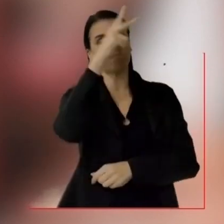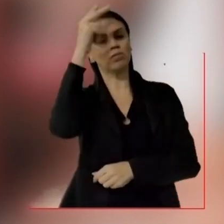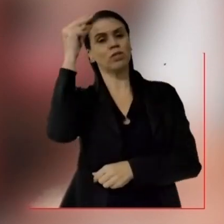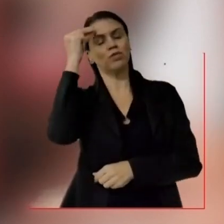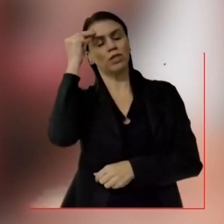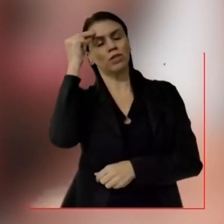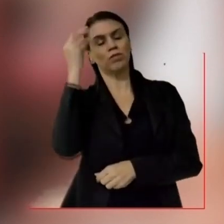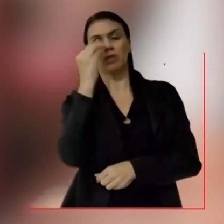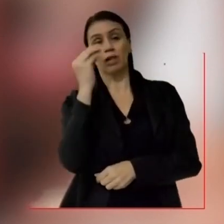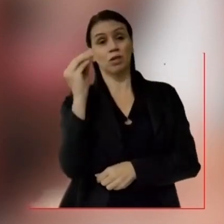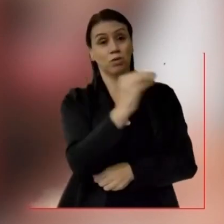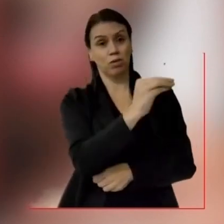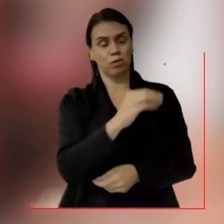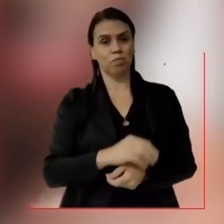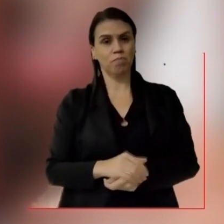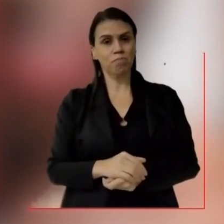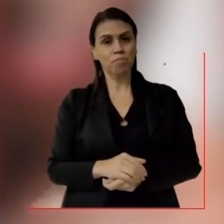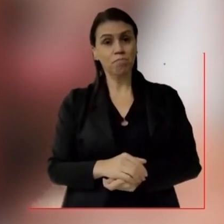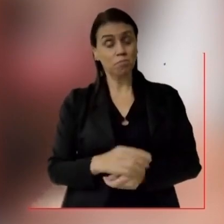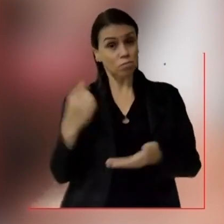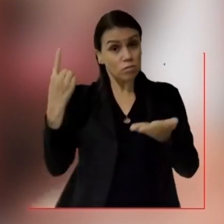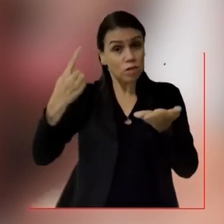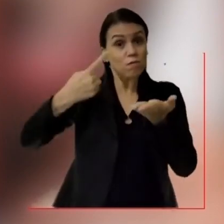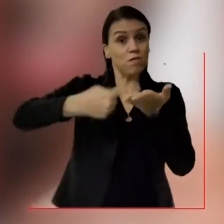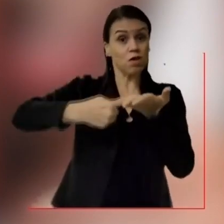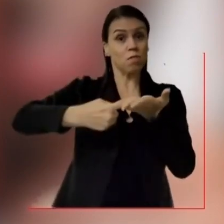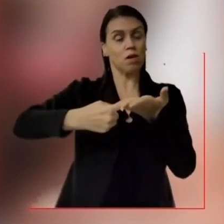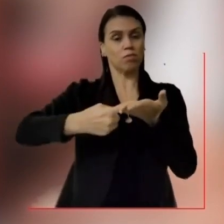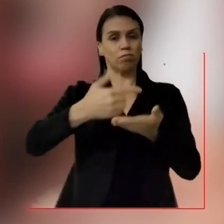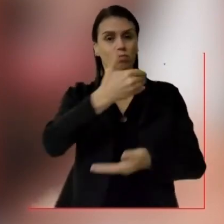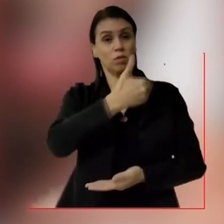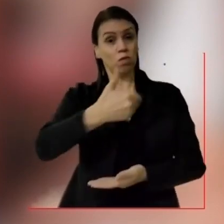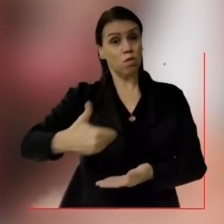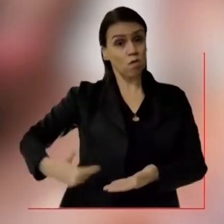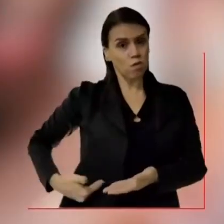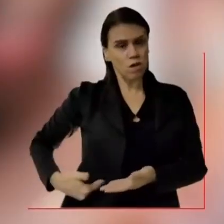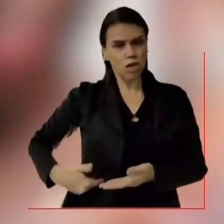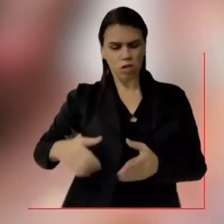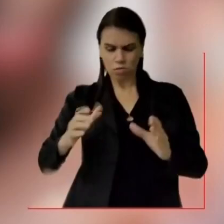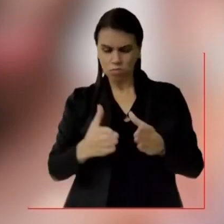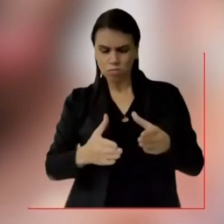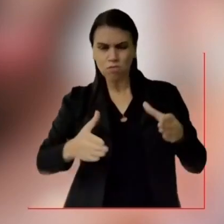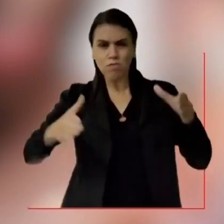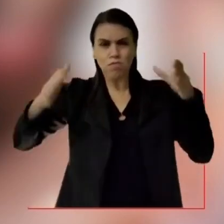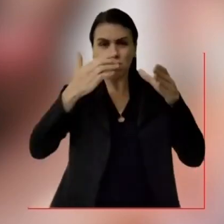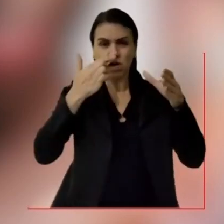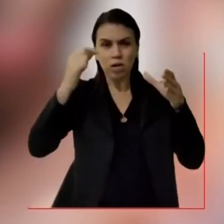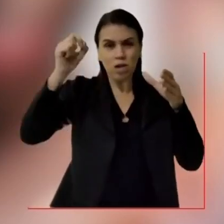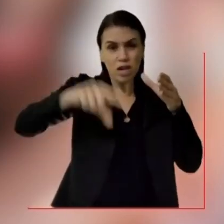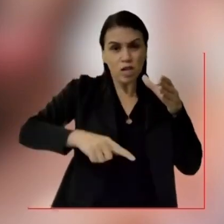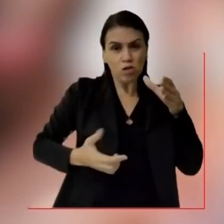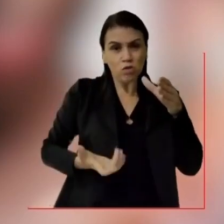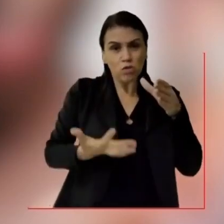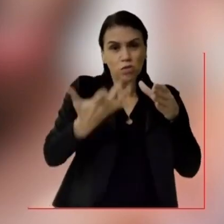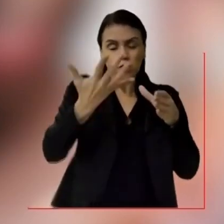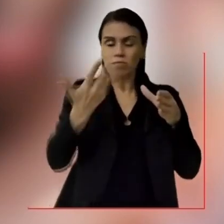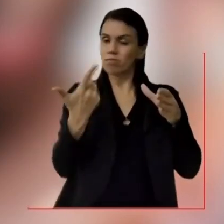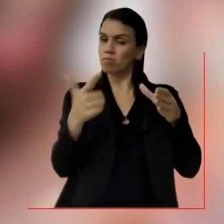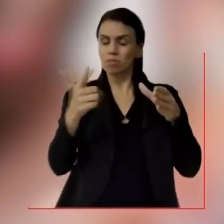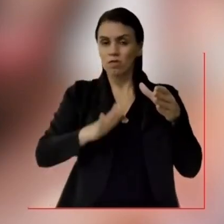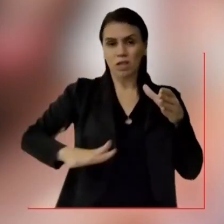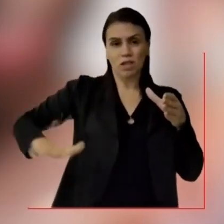contrato do transporte. E a prefeitura simplesmente ignorou. E quero aqui afirmar, no nosso governo,